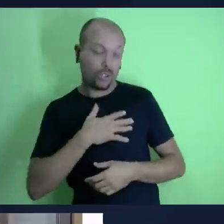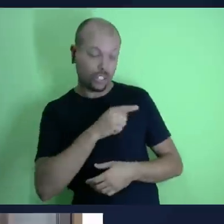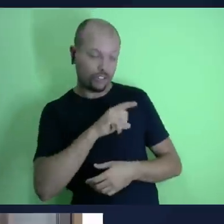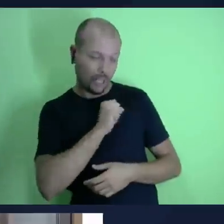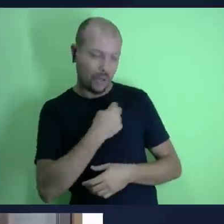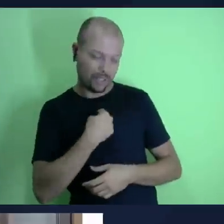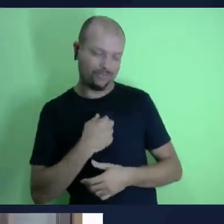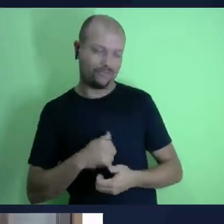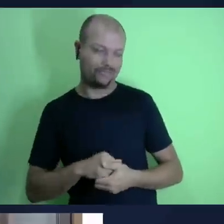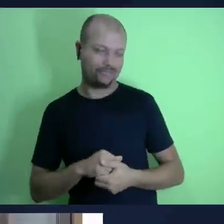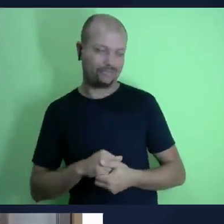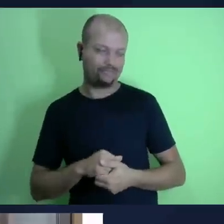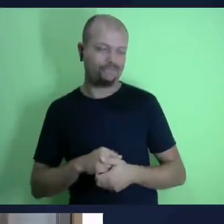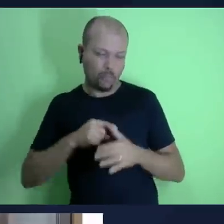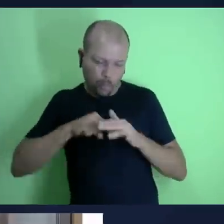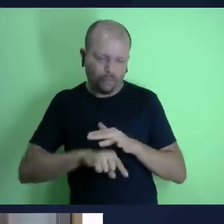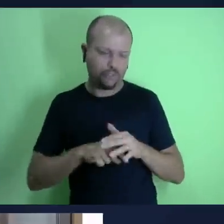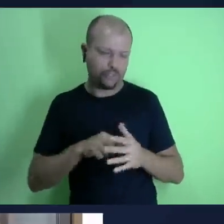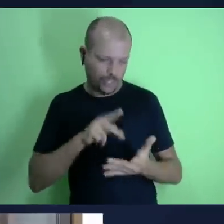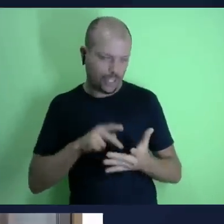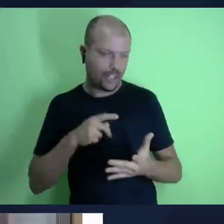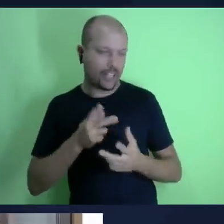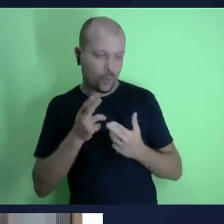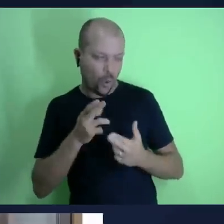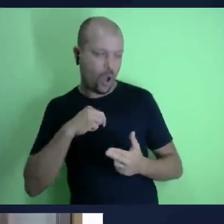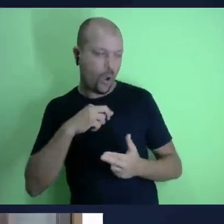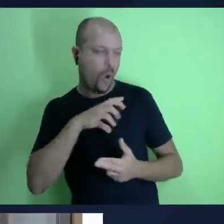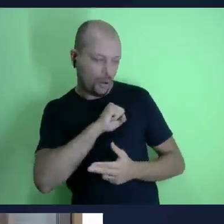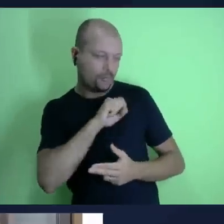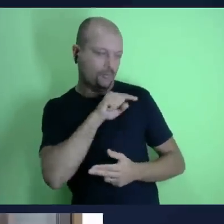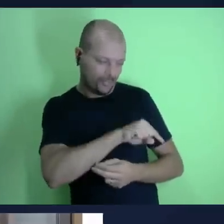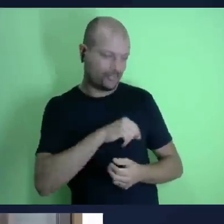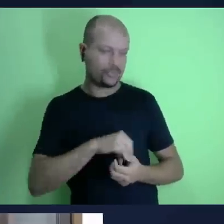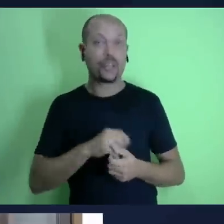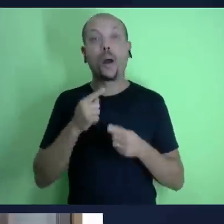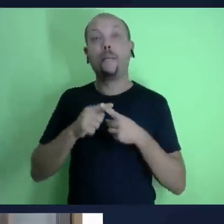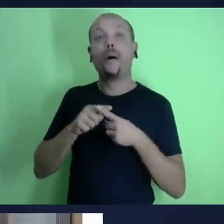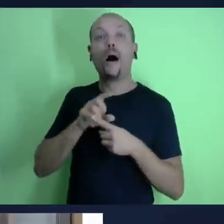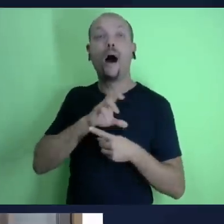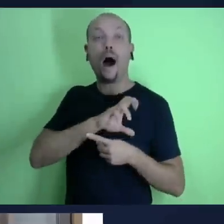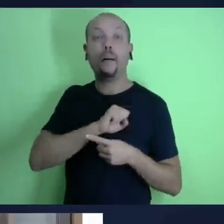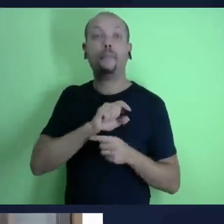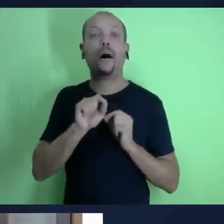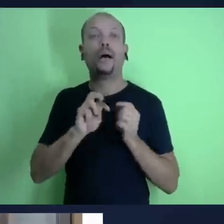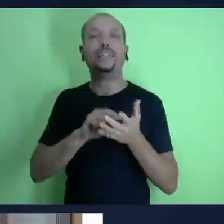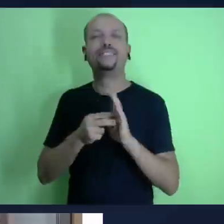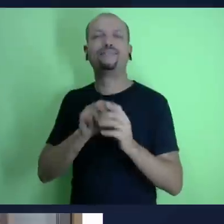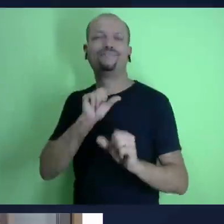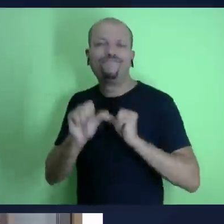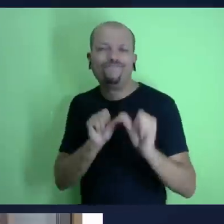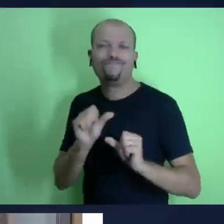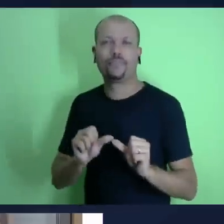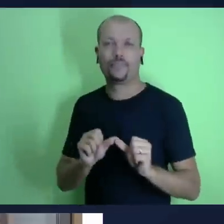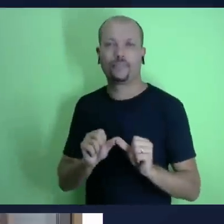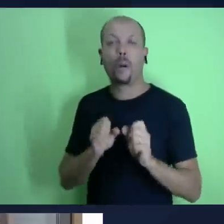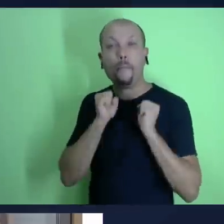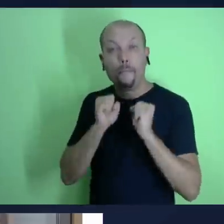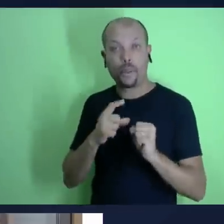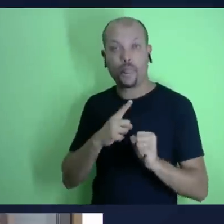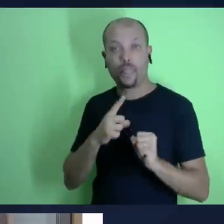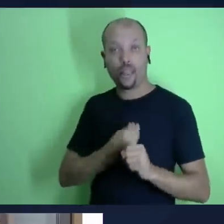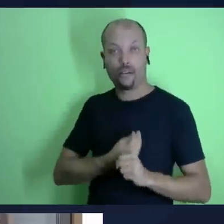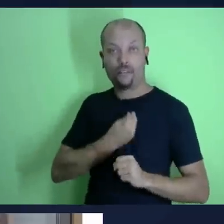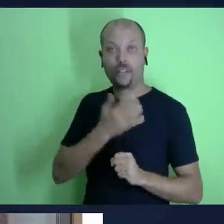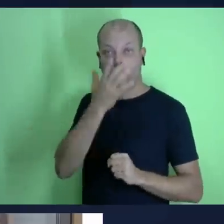ele como eu disse ele vai nos mudando né o amor vai tornando as pessoas muito melhores e a